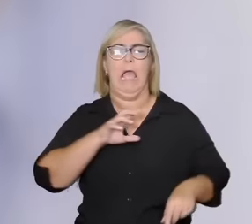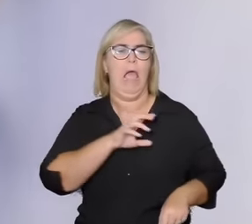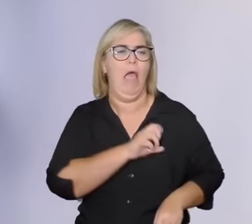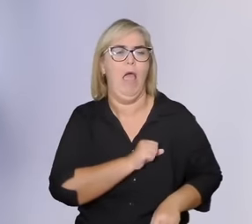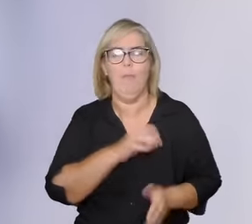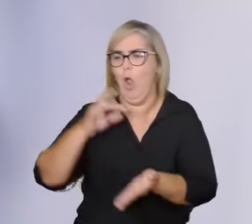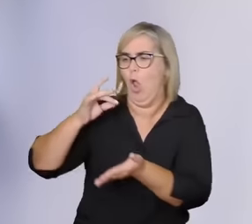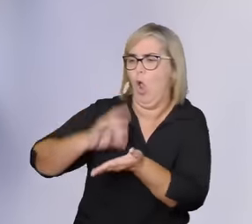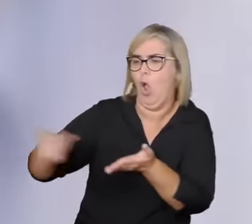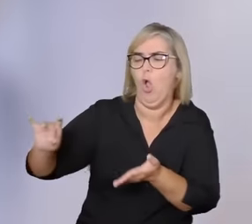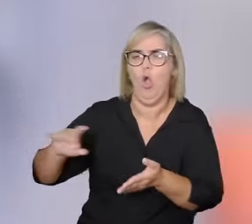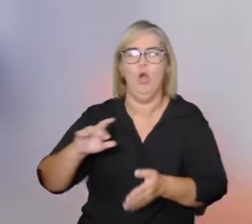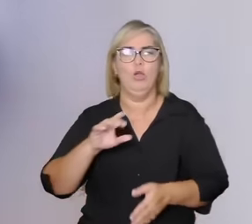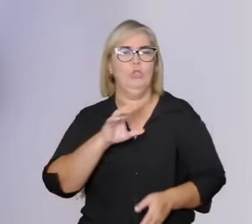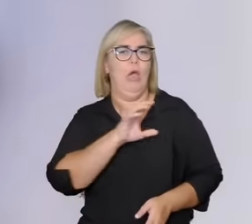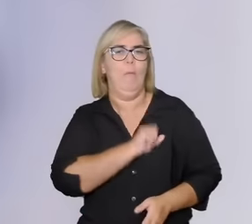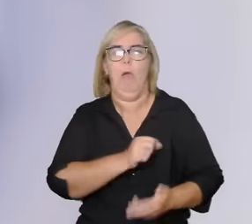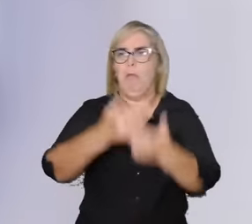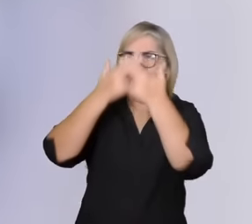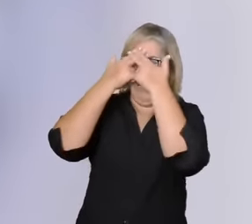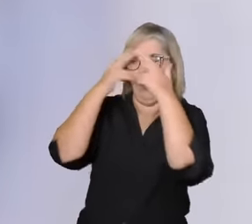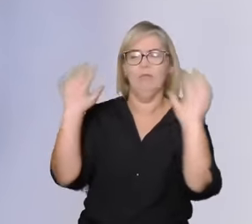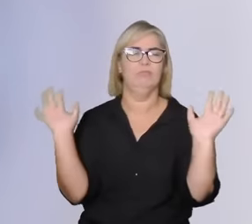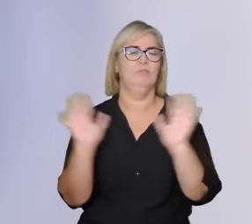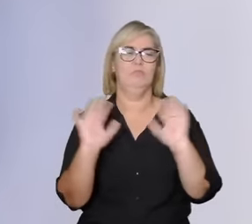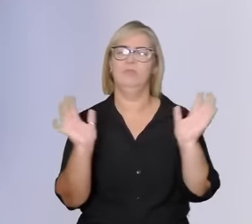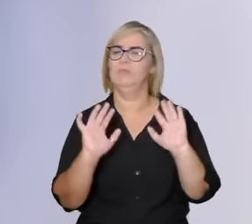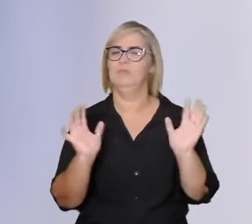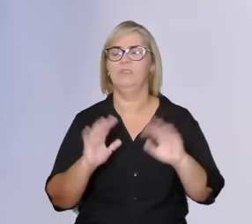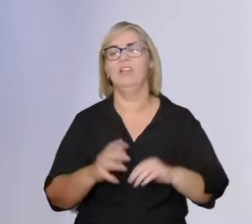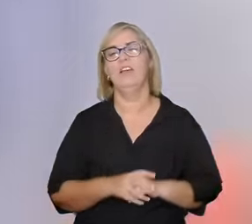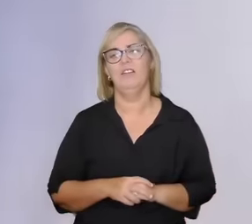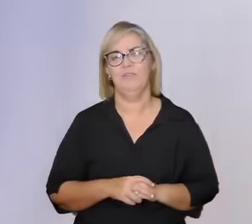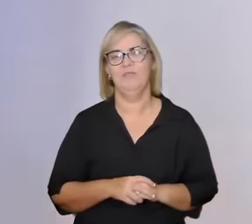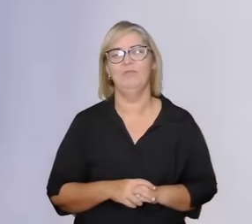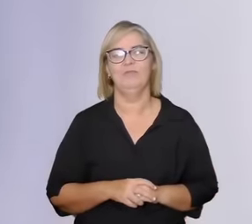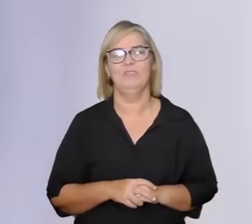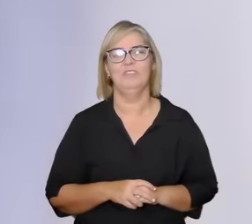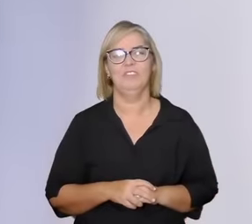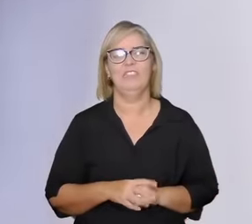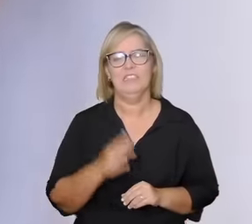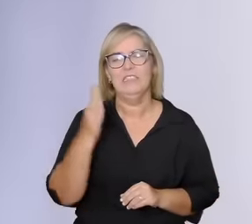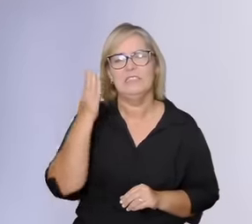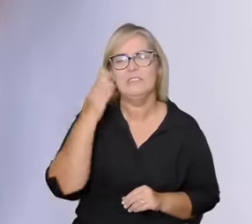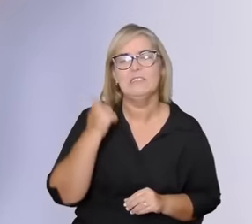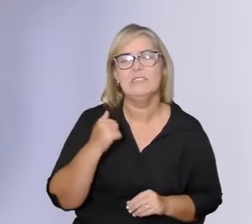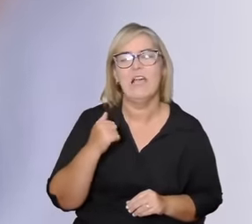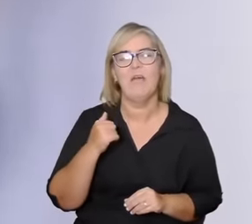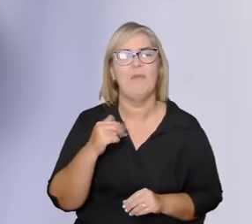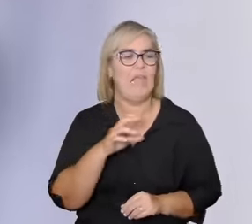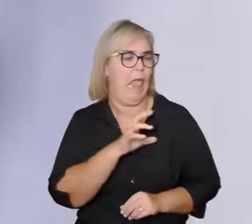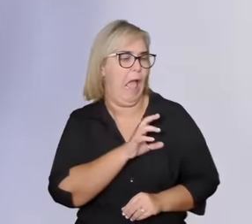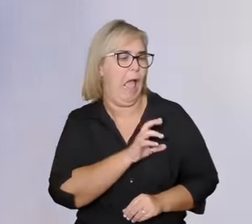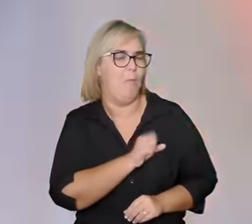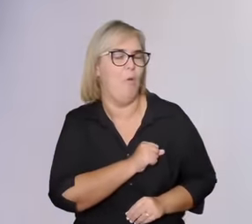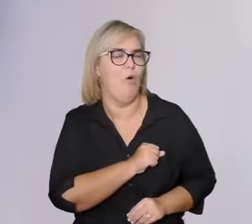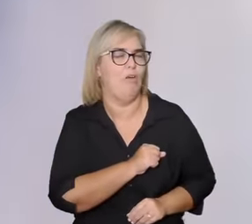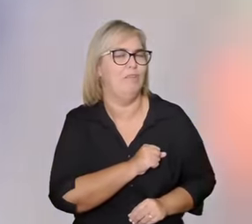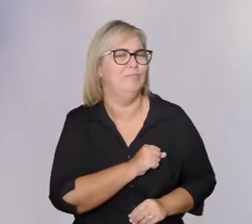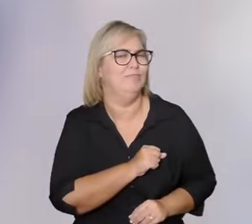amor que estou chamando aqui assim daquelas daquelas formas de amor que não valem a pena